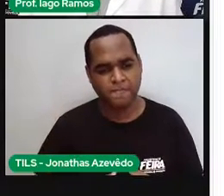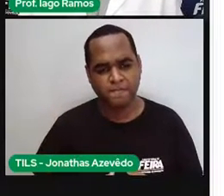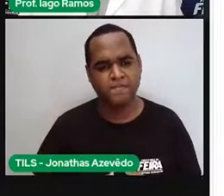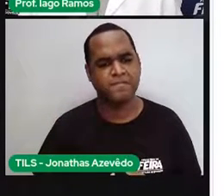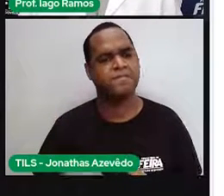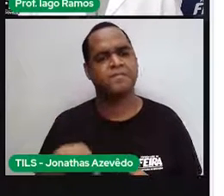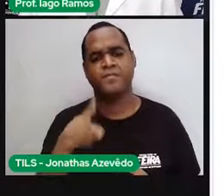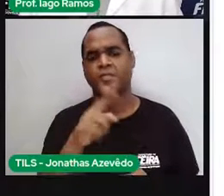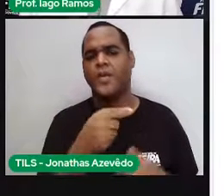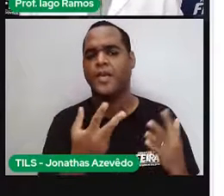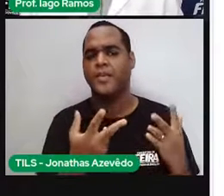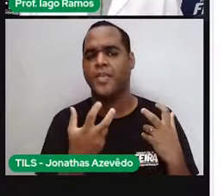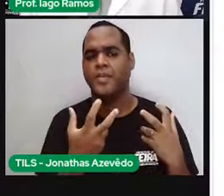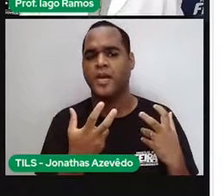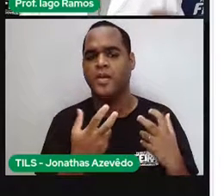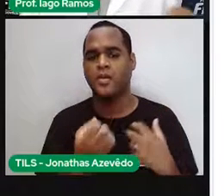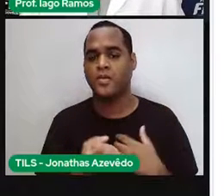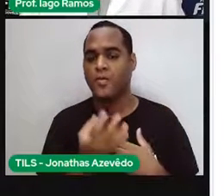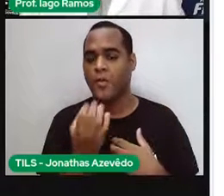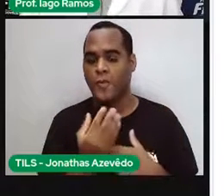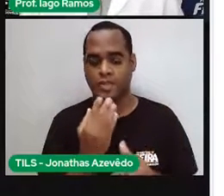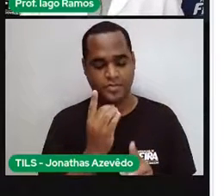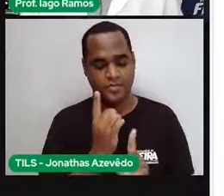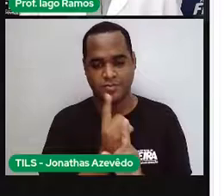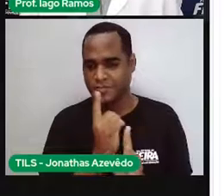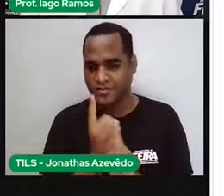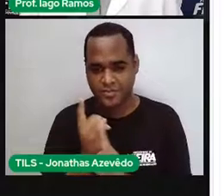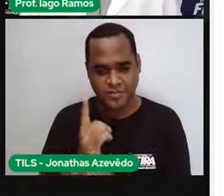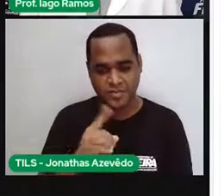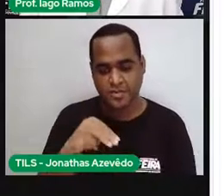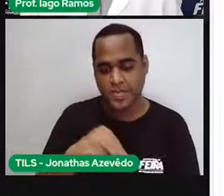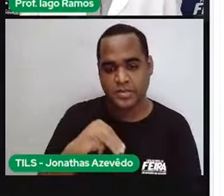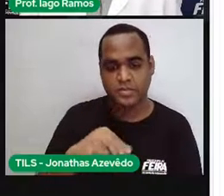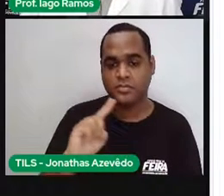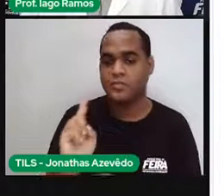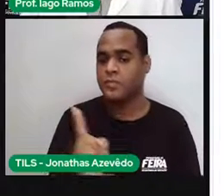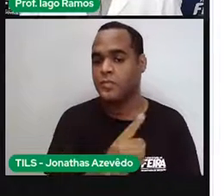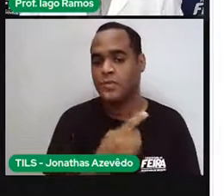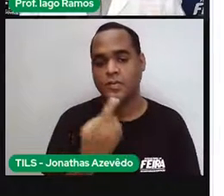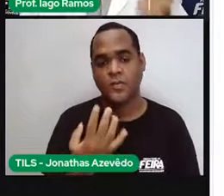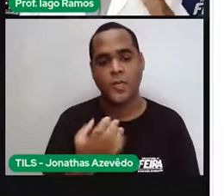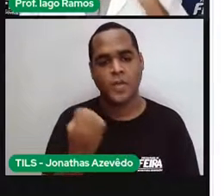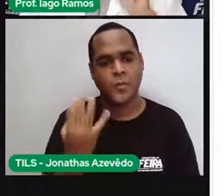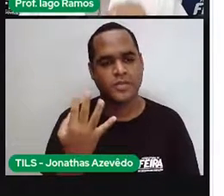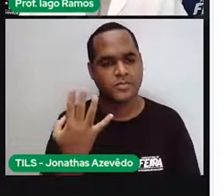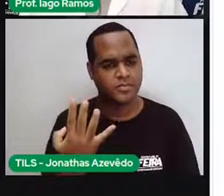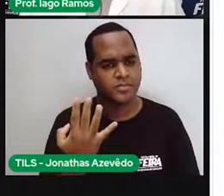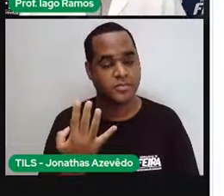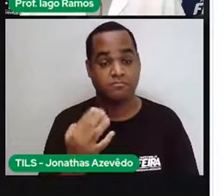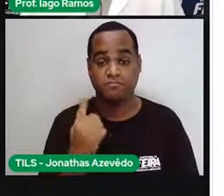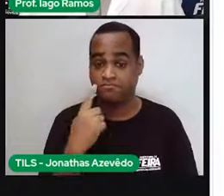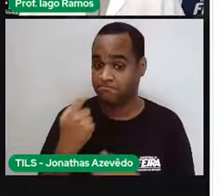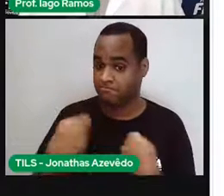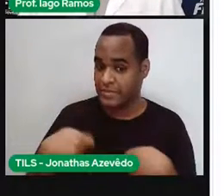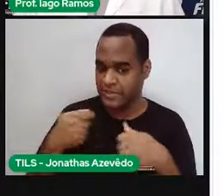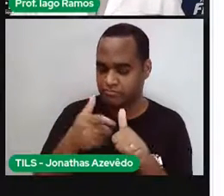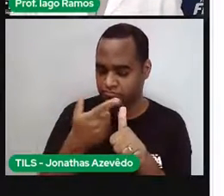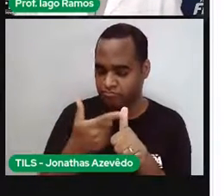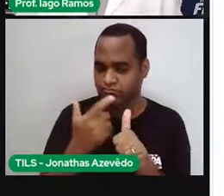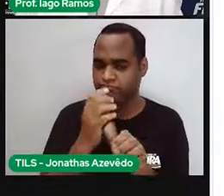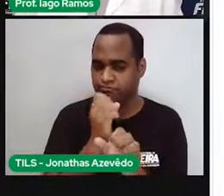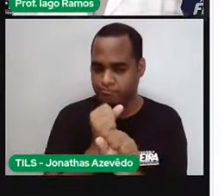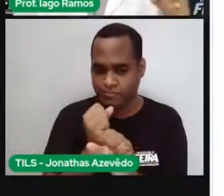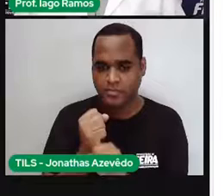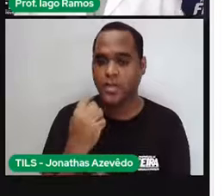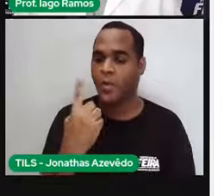encontrar quantos metros deu essas quatro voltas, a gente precisou calcular quantos metros deu uma volta, e para